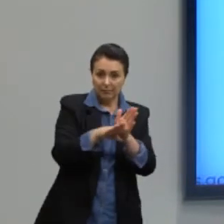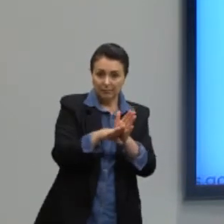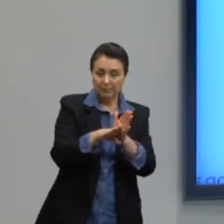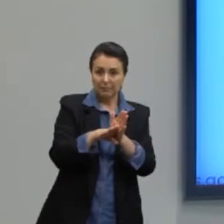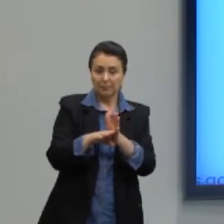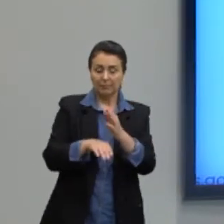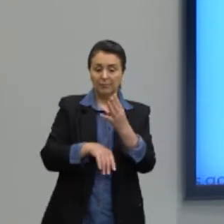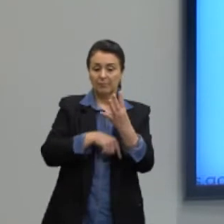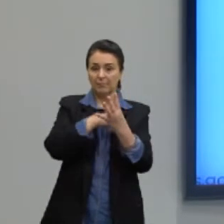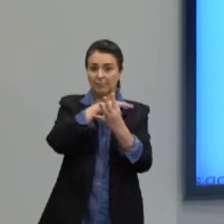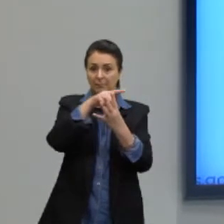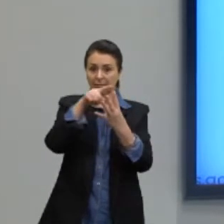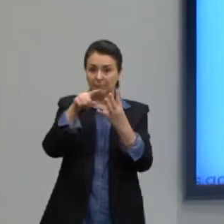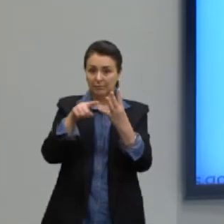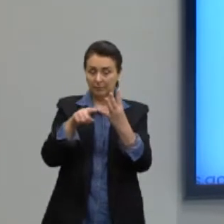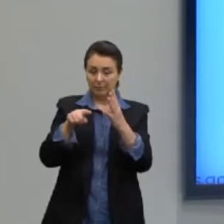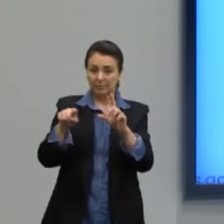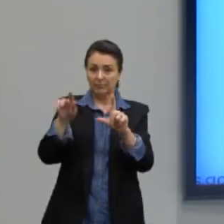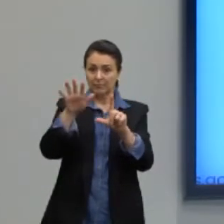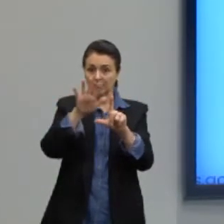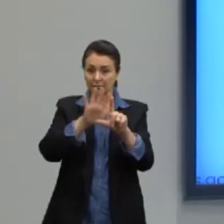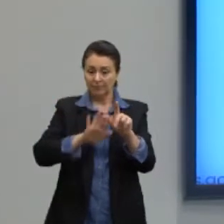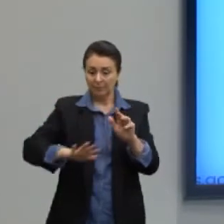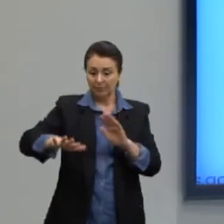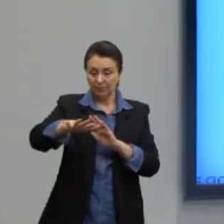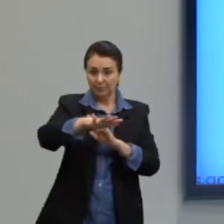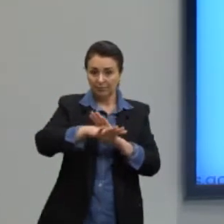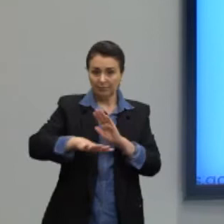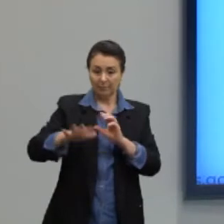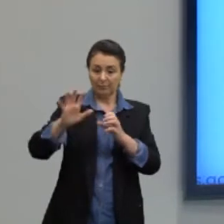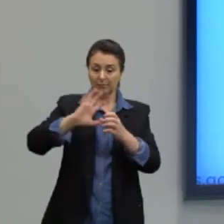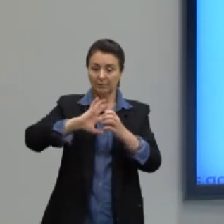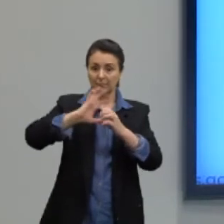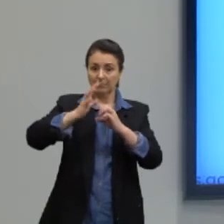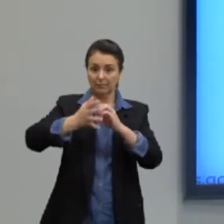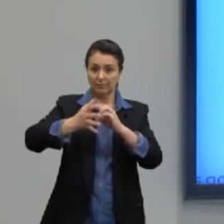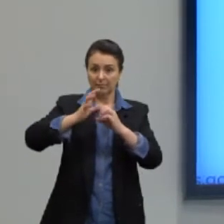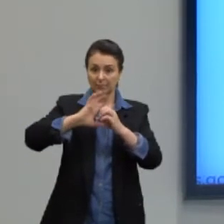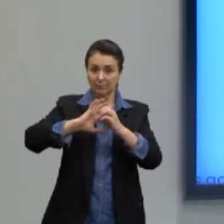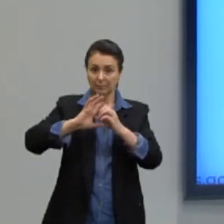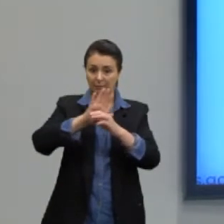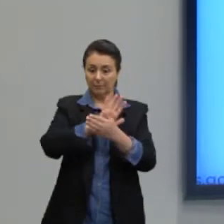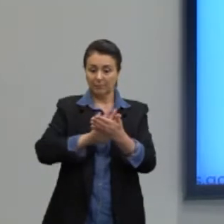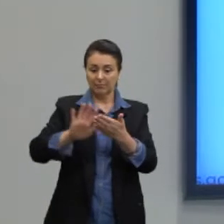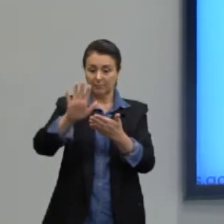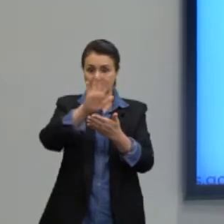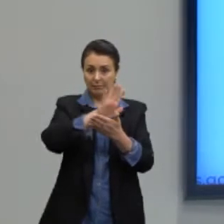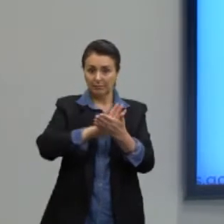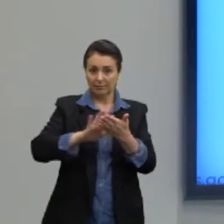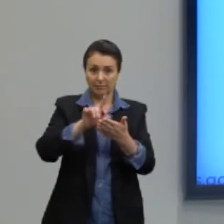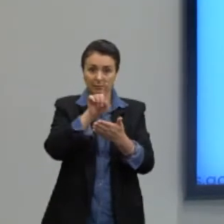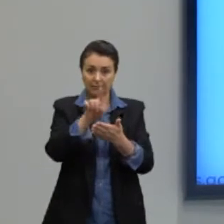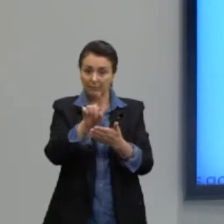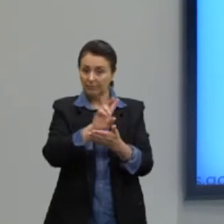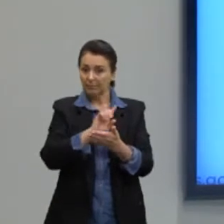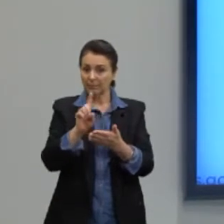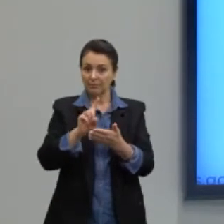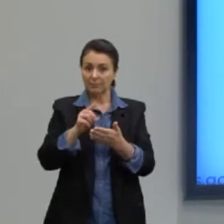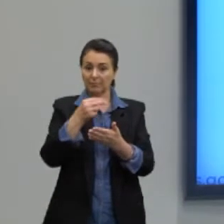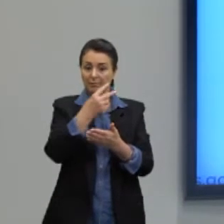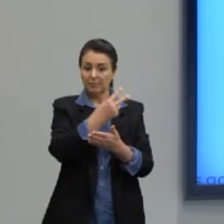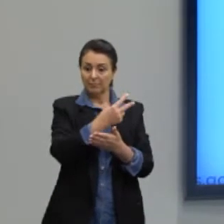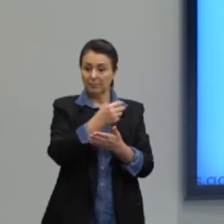quatro superfícies poligonais, planas, de tal modo que essas superfícies não estejam duas a duas